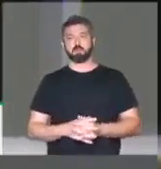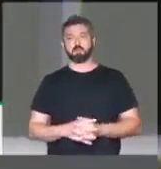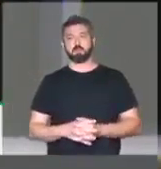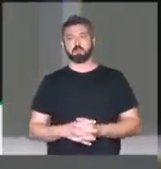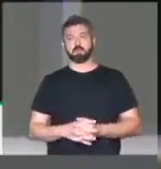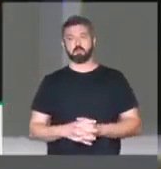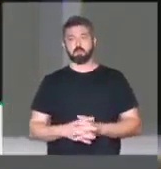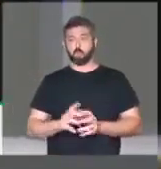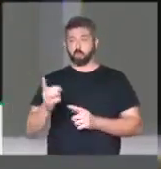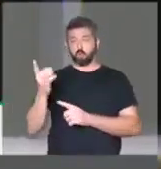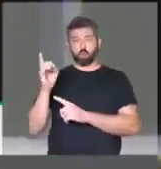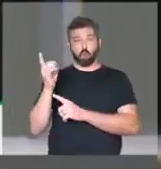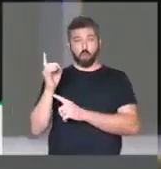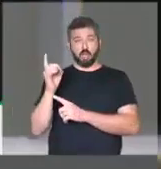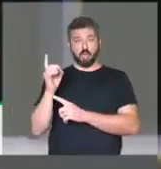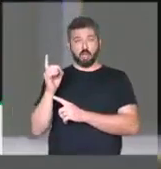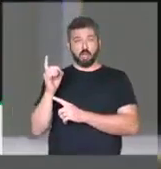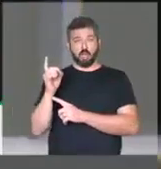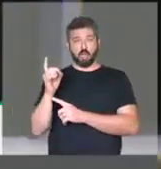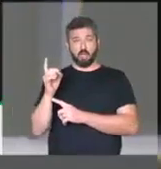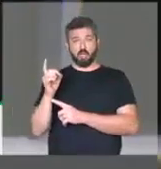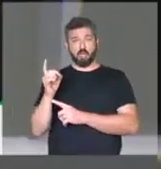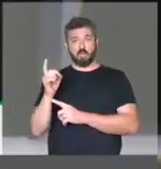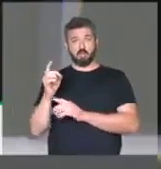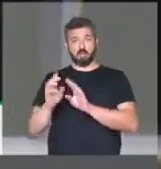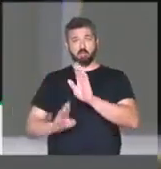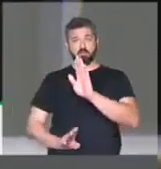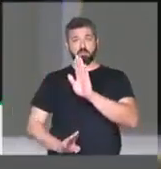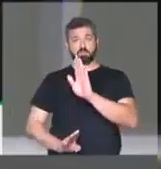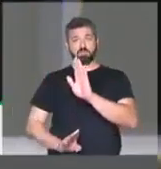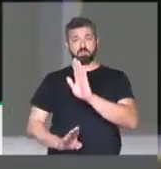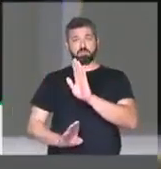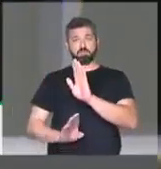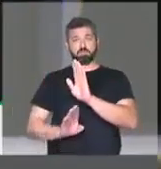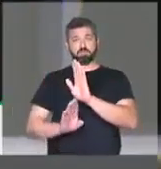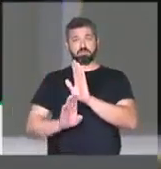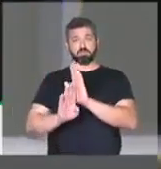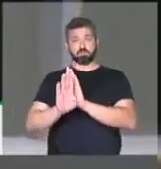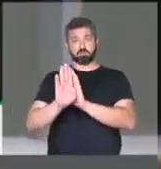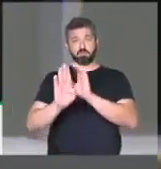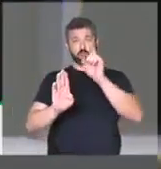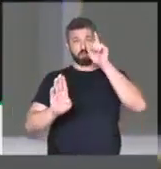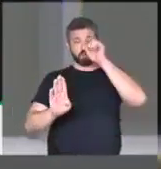O dólar, praticamente todos os dias,